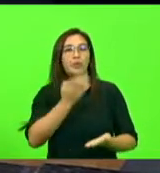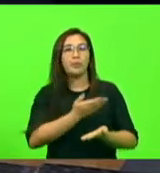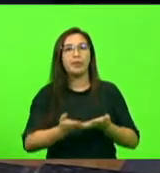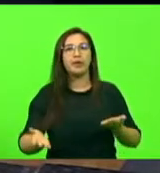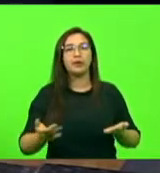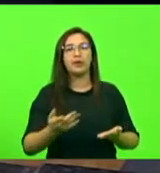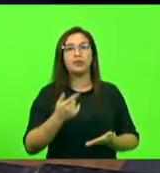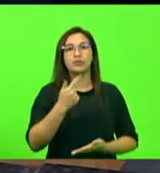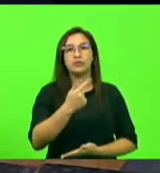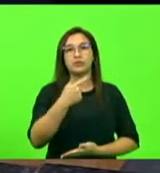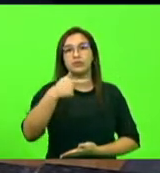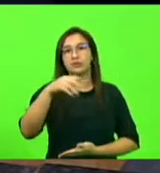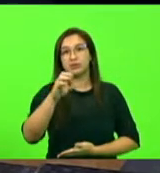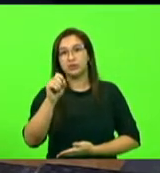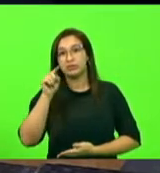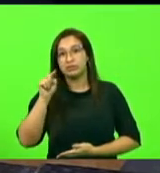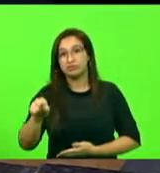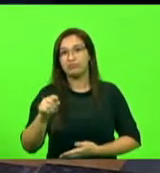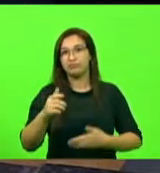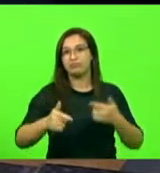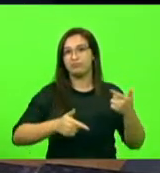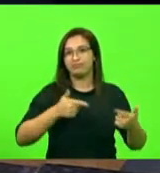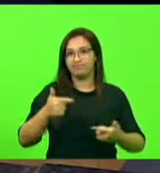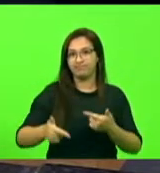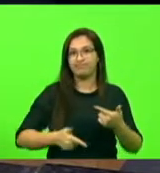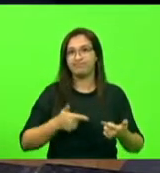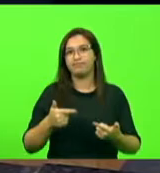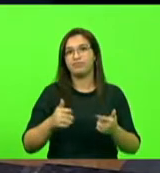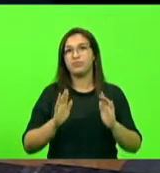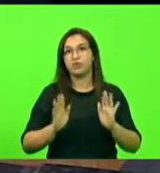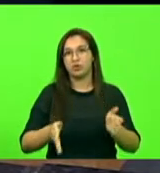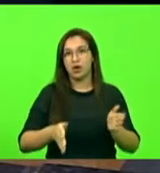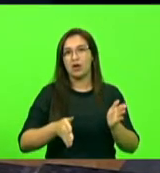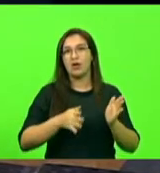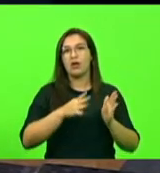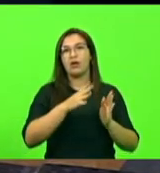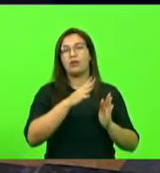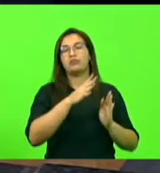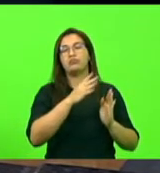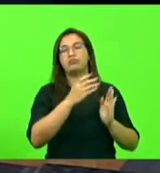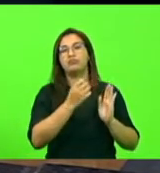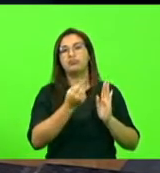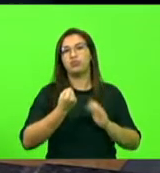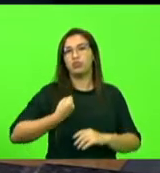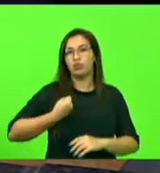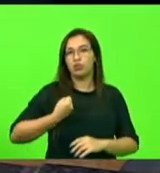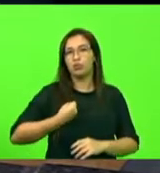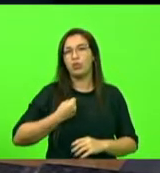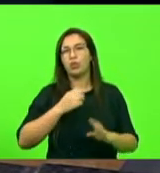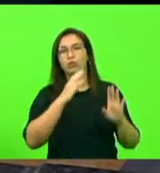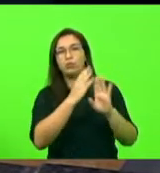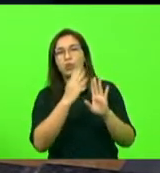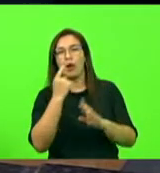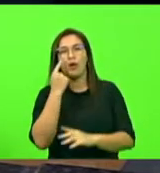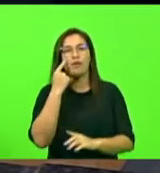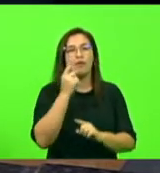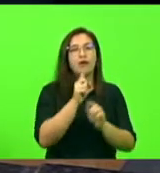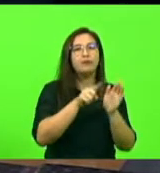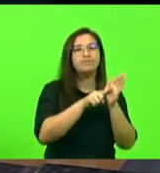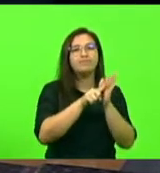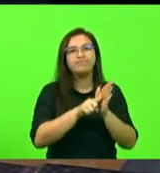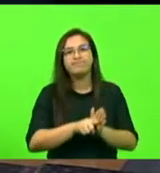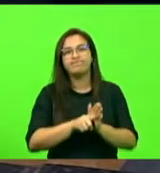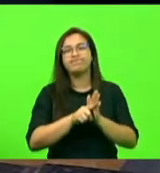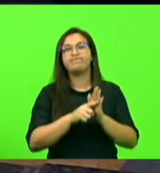mil empregos, segundo dados do painel, dados do Observatório Itaú Cultural, que monitora a indústria criativa no